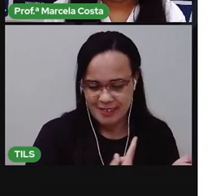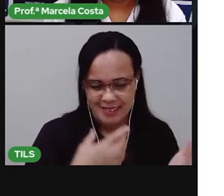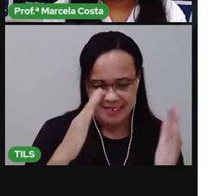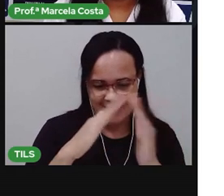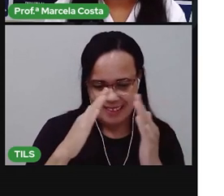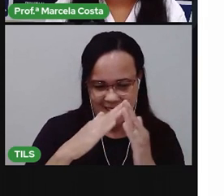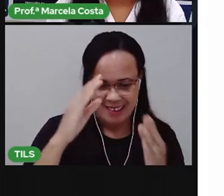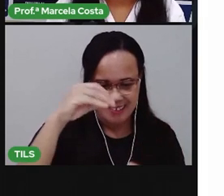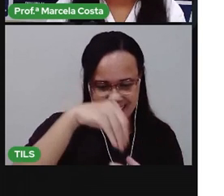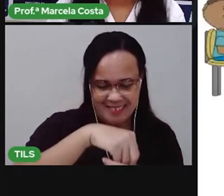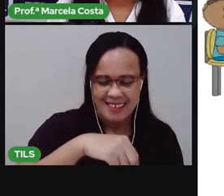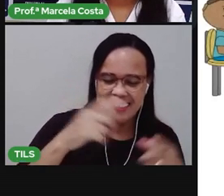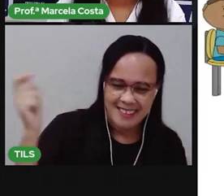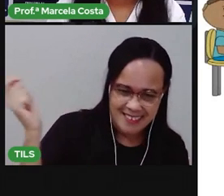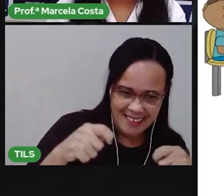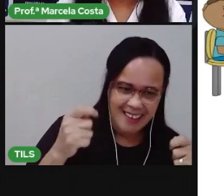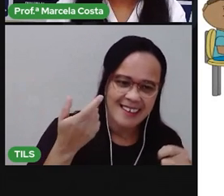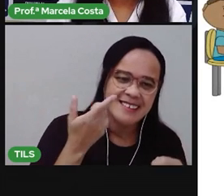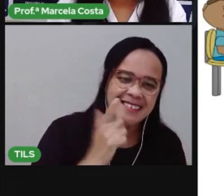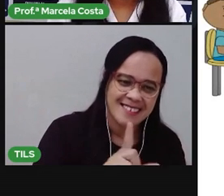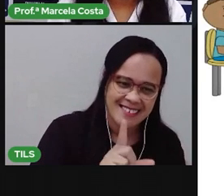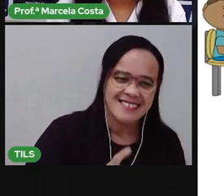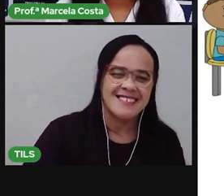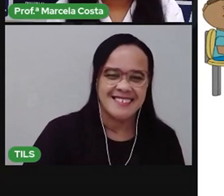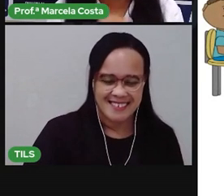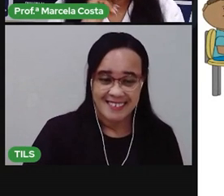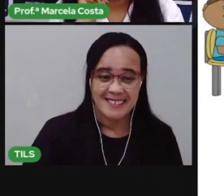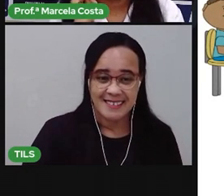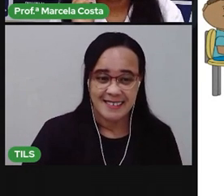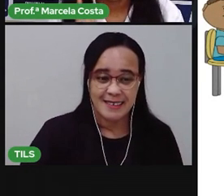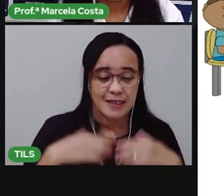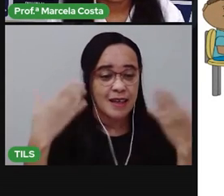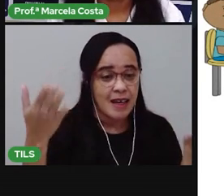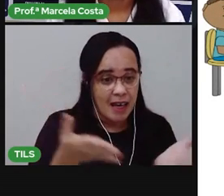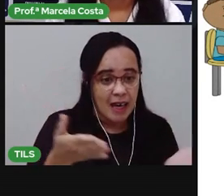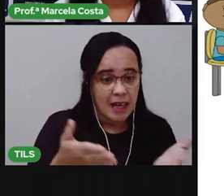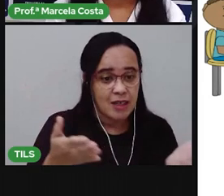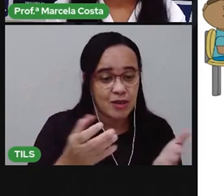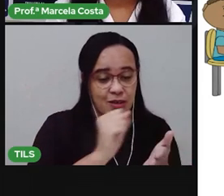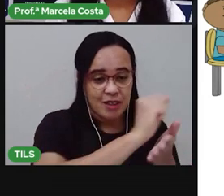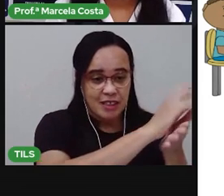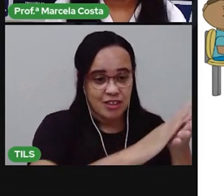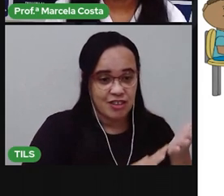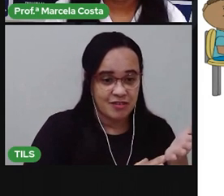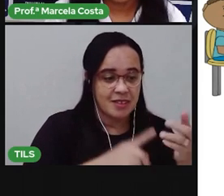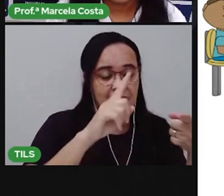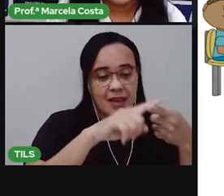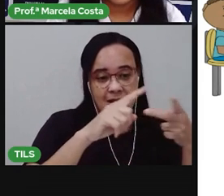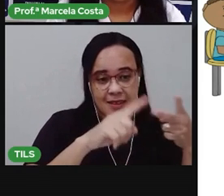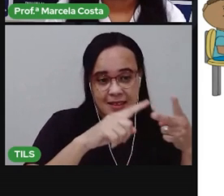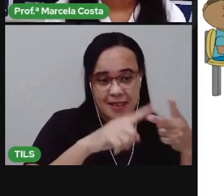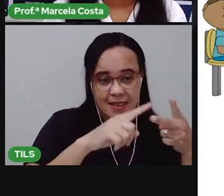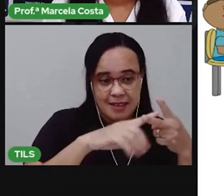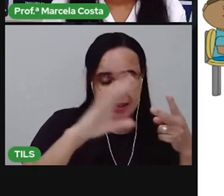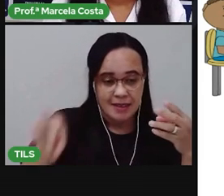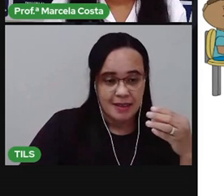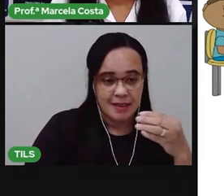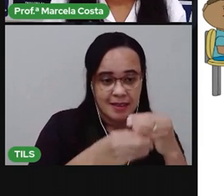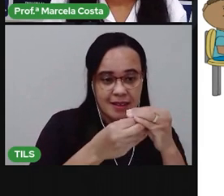certeza que você vai conseguir. Agora, a gente tem uma outra atividade. Uma atividade complementar.